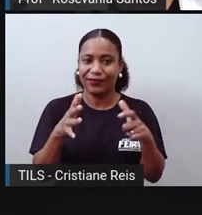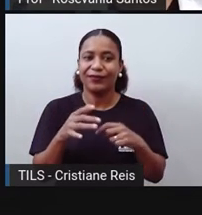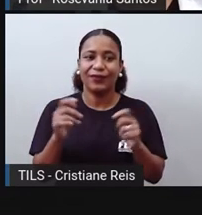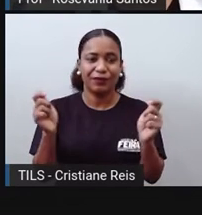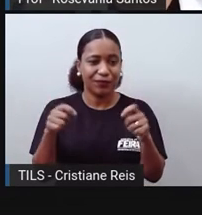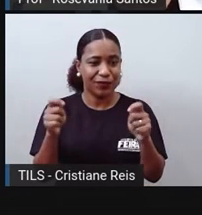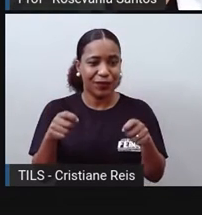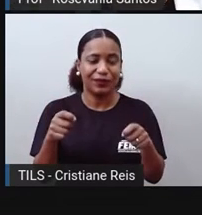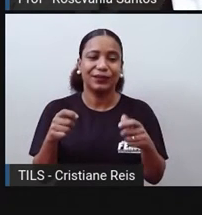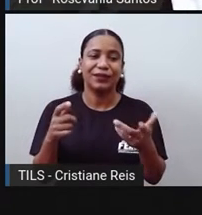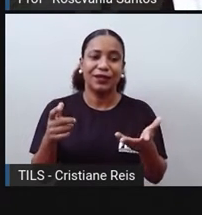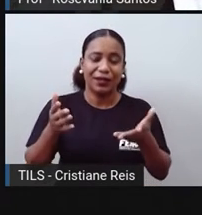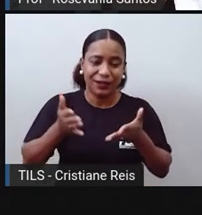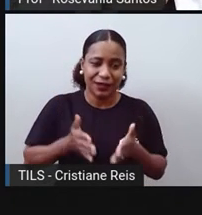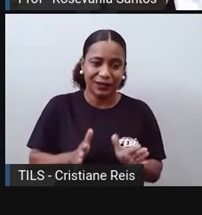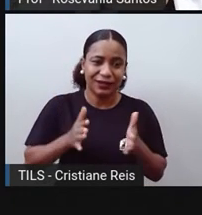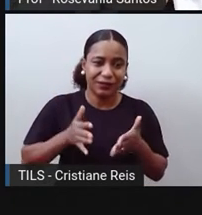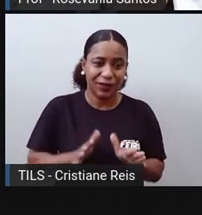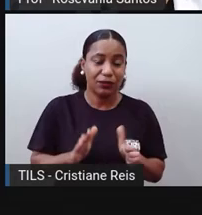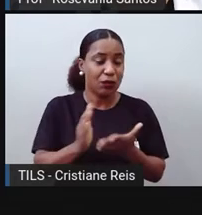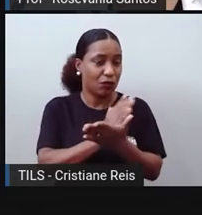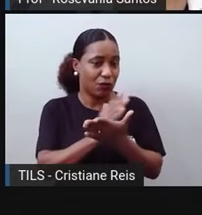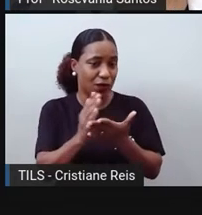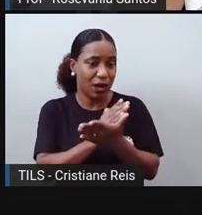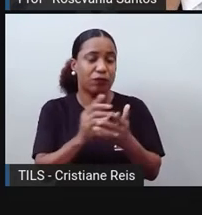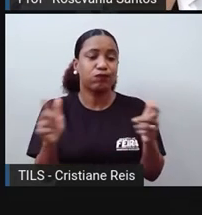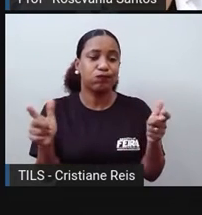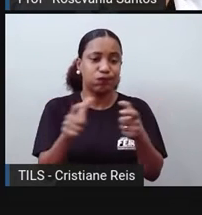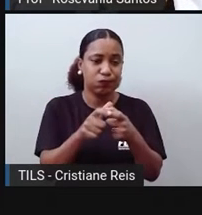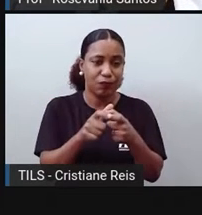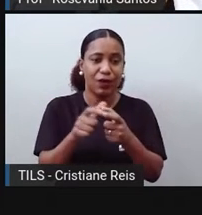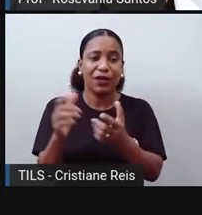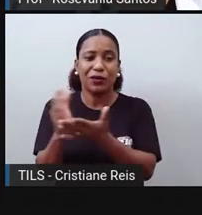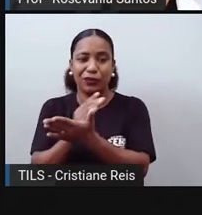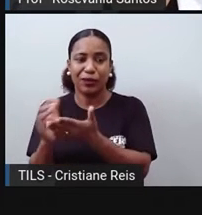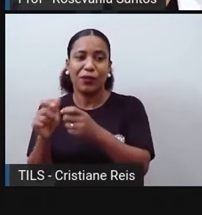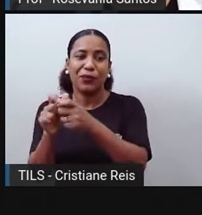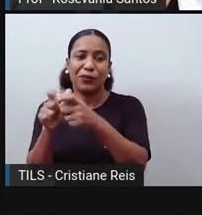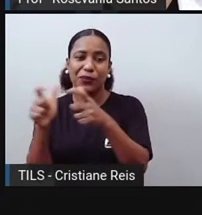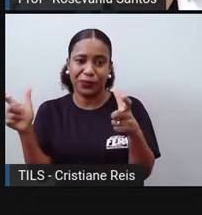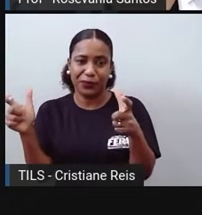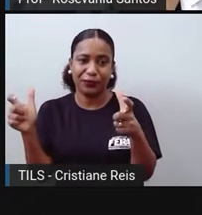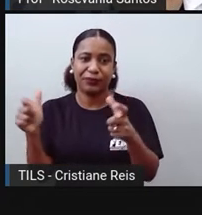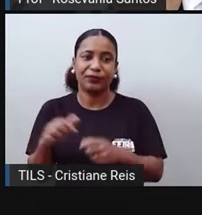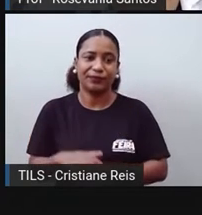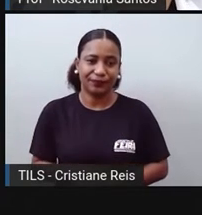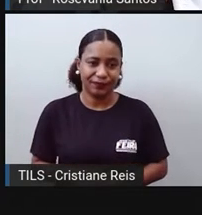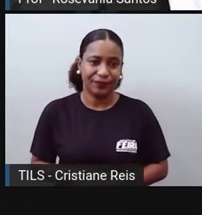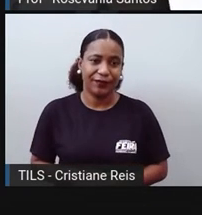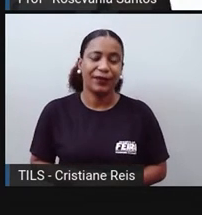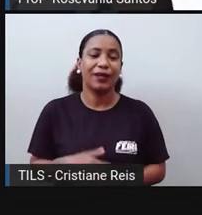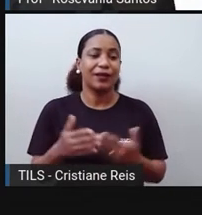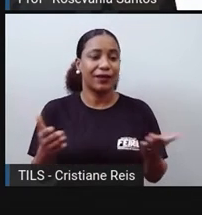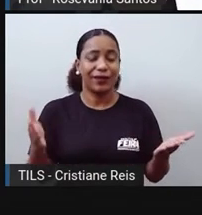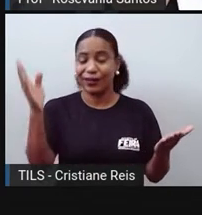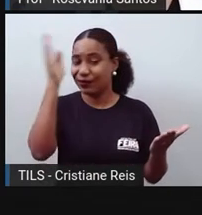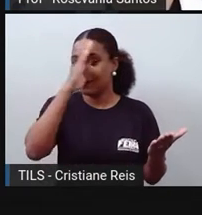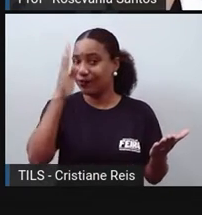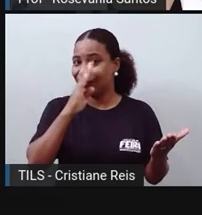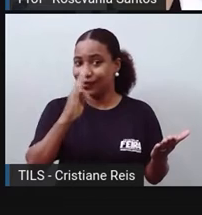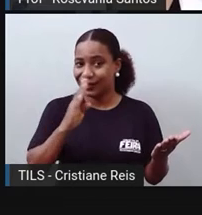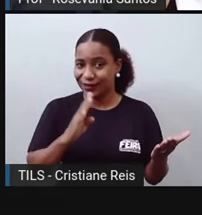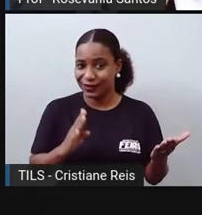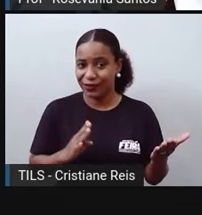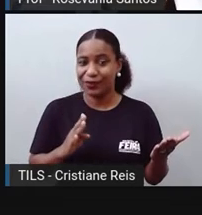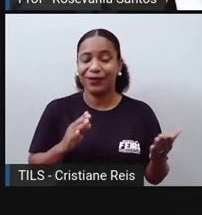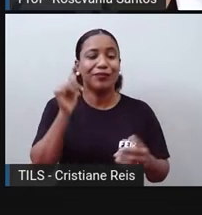reduzidos e existem nações com números bem mais adiantados. O Brasil mesmo já houve uma época que era seis filhos a média, né? De seis filhos